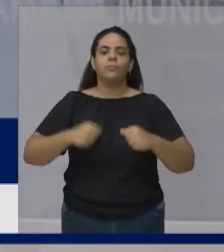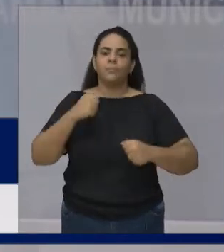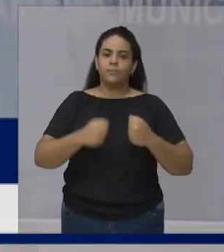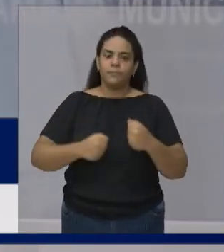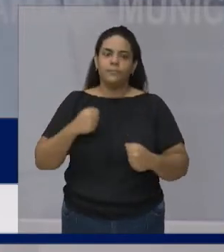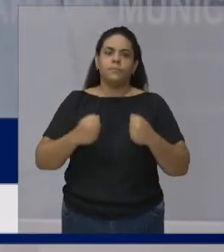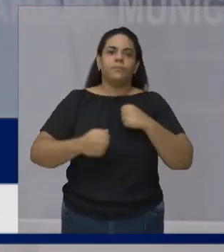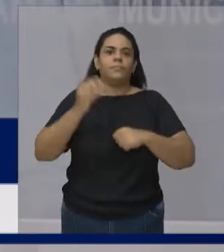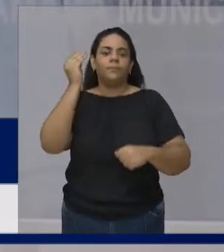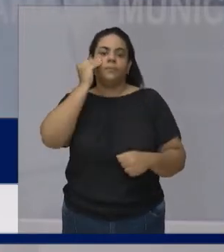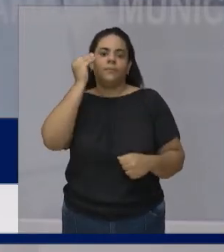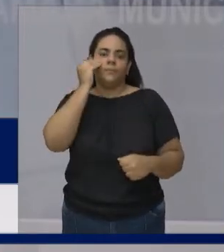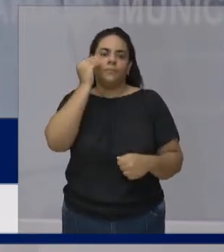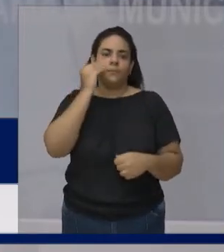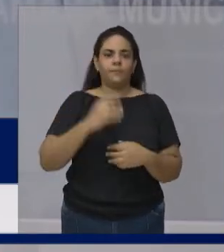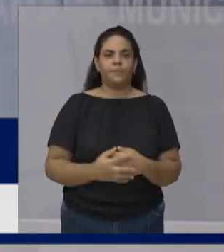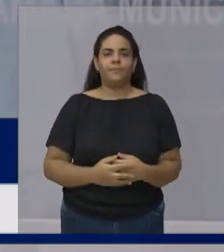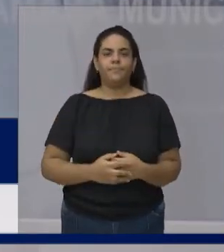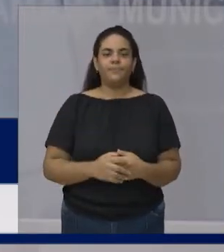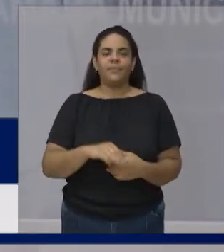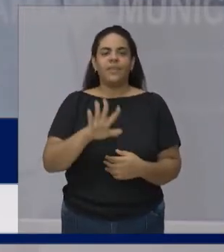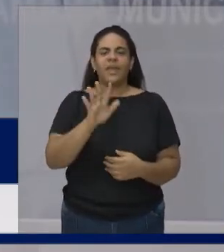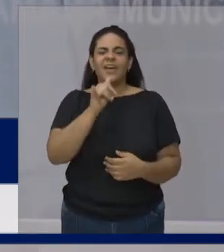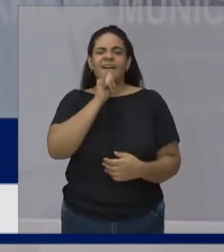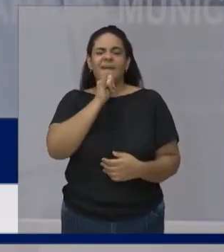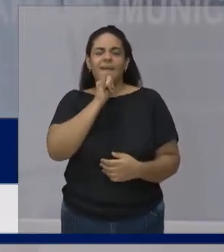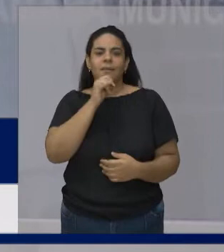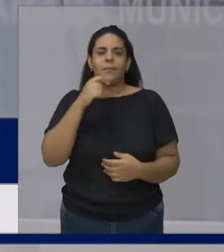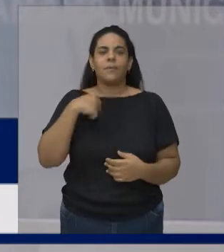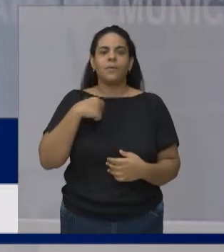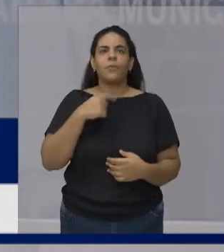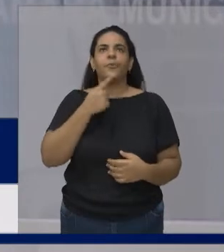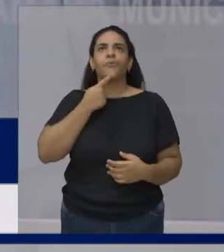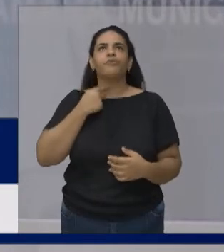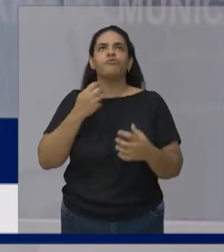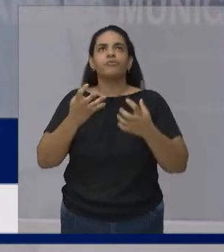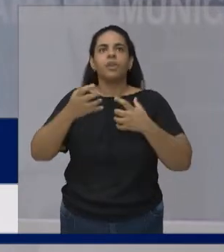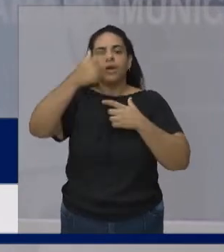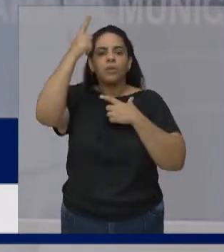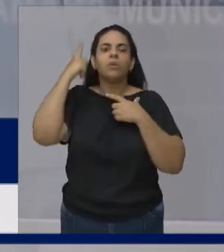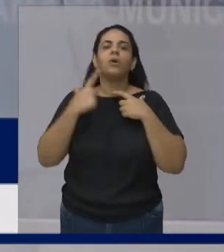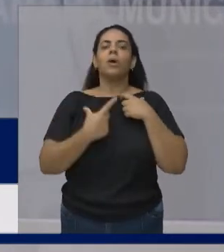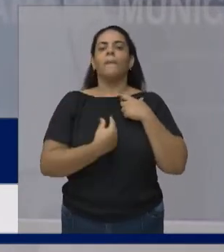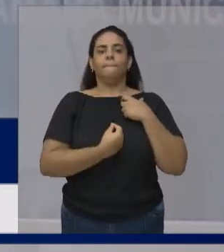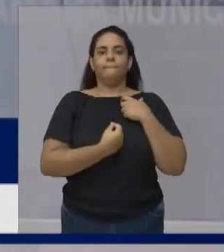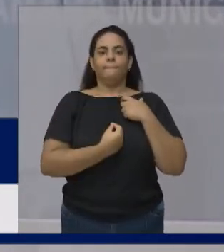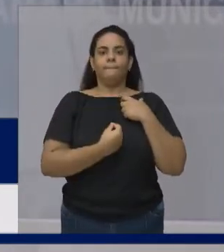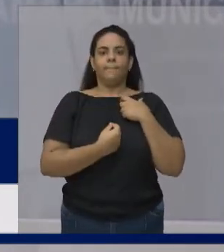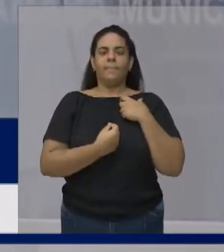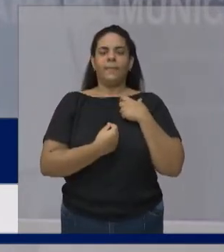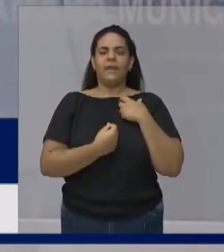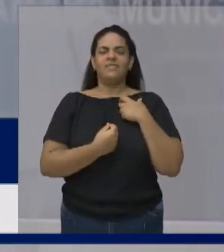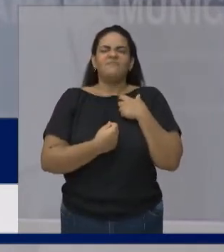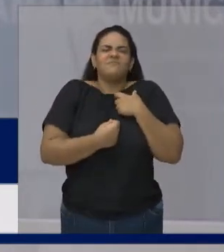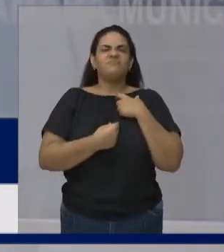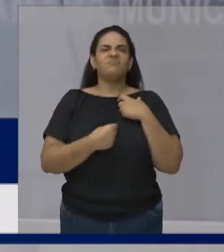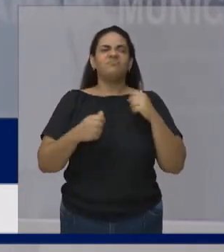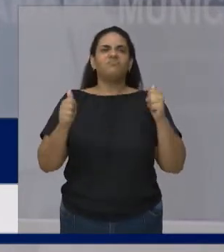Ah, beleza Eu sonho em conquistar a medalha Vou cruzar o braço Não vou nadar Não vou treinar Não vou fazer nada E as coisas vão acontecer Não é dessa maneira